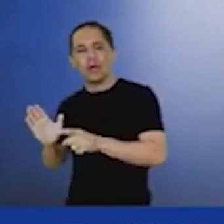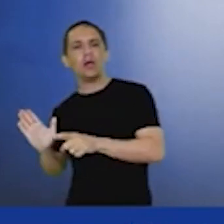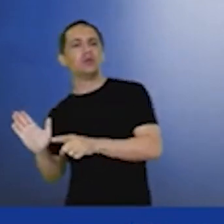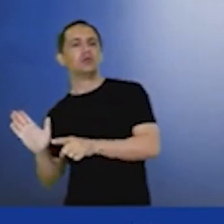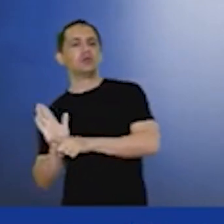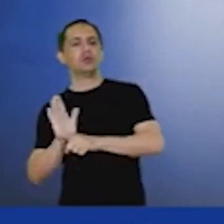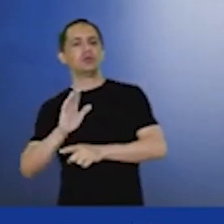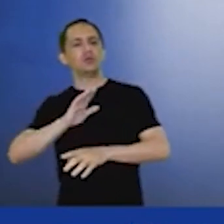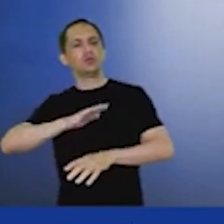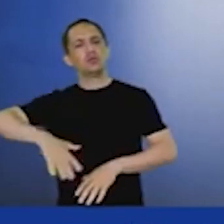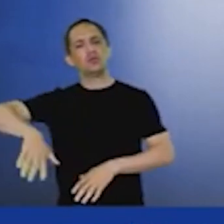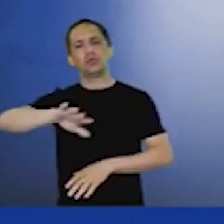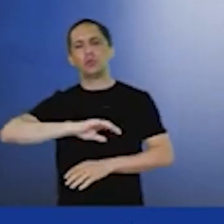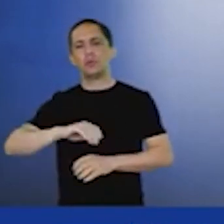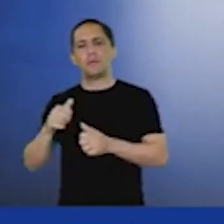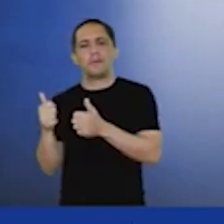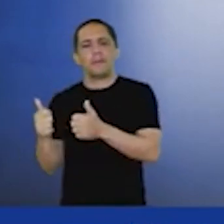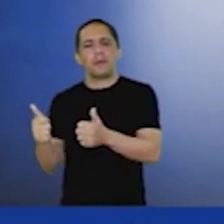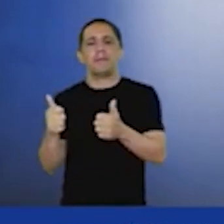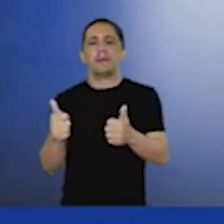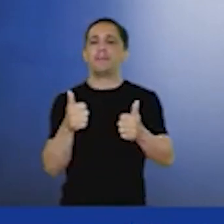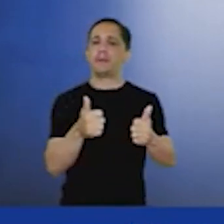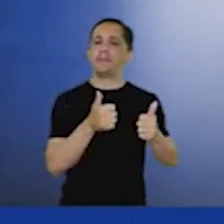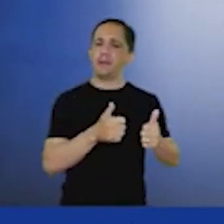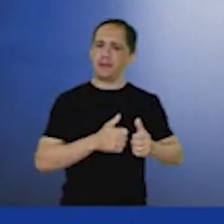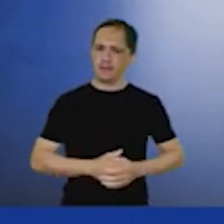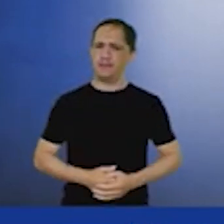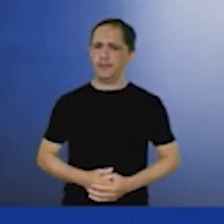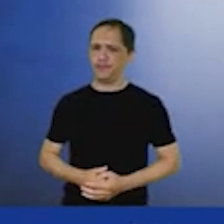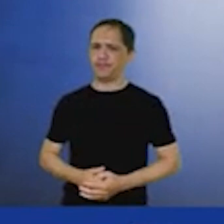que a gente possa trazer bases cada vez mais